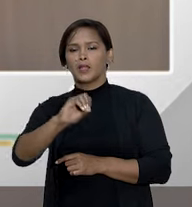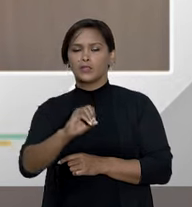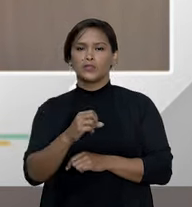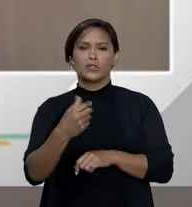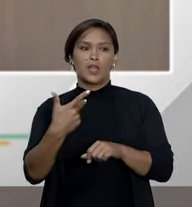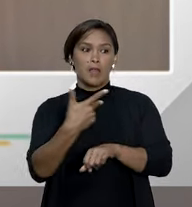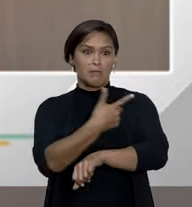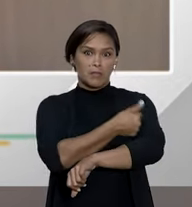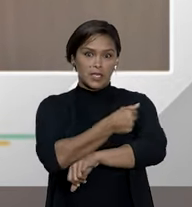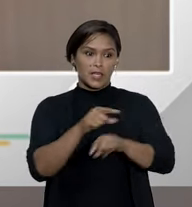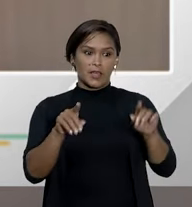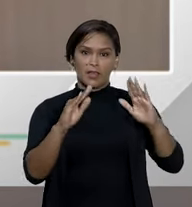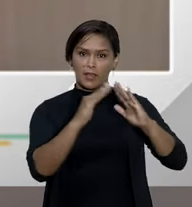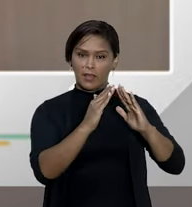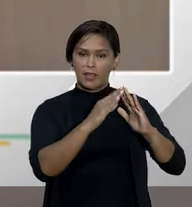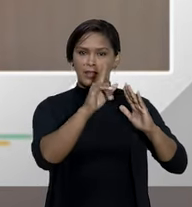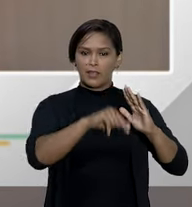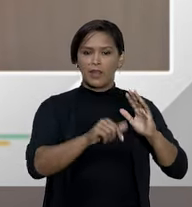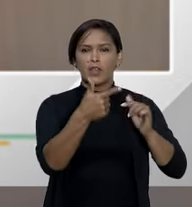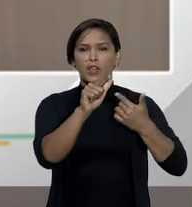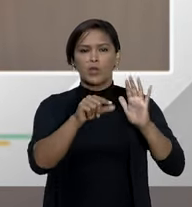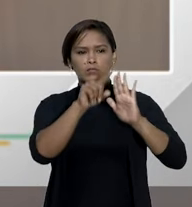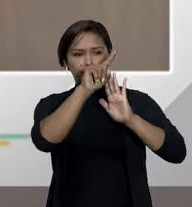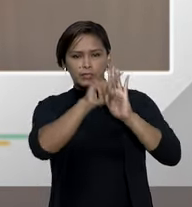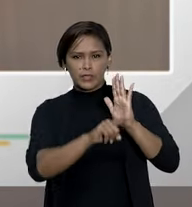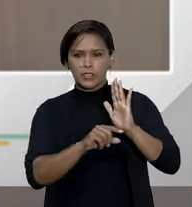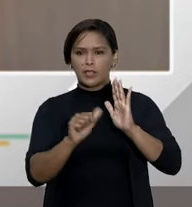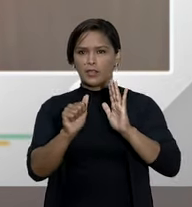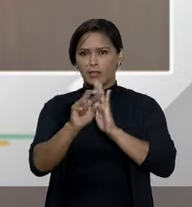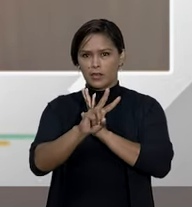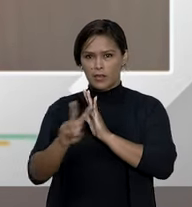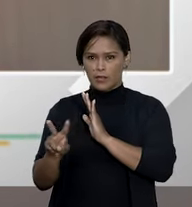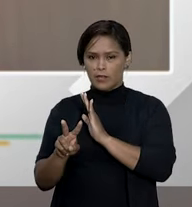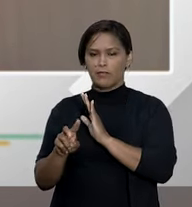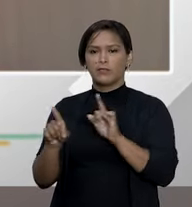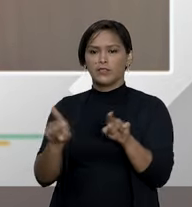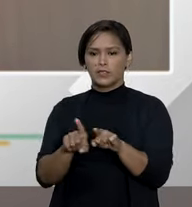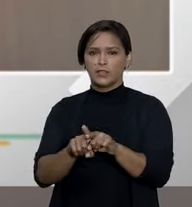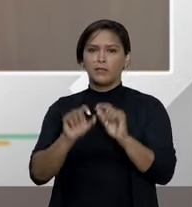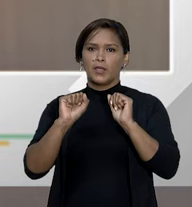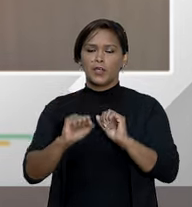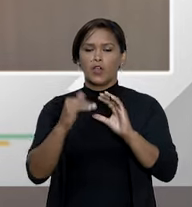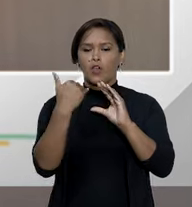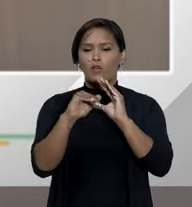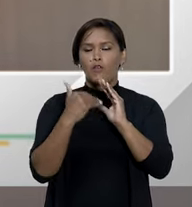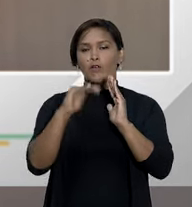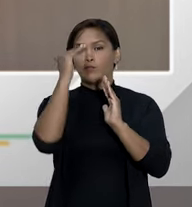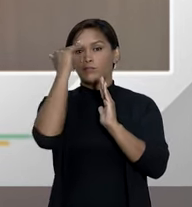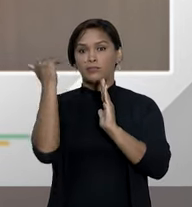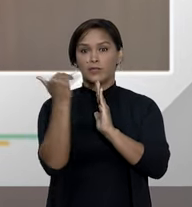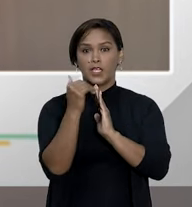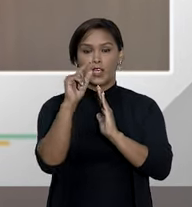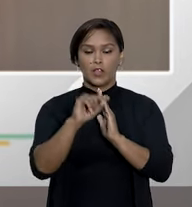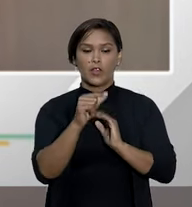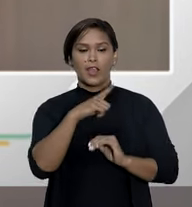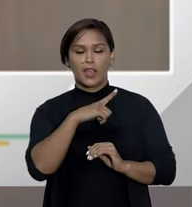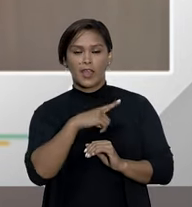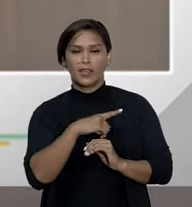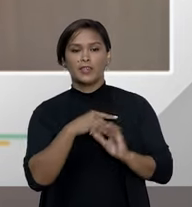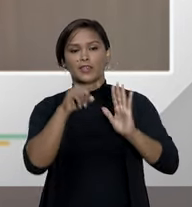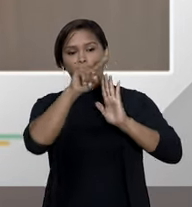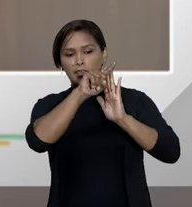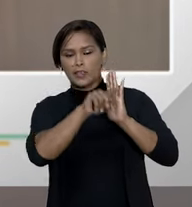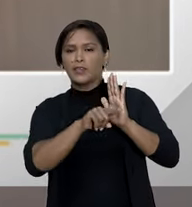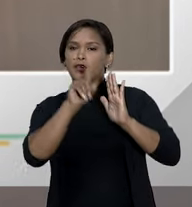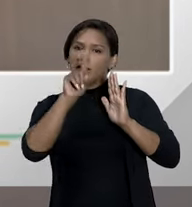aplicada de home care e os produtos listados pela agência nacional como de fornecimento obrigatório aí tem esse